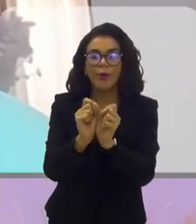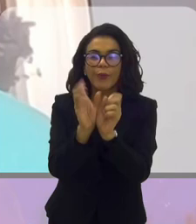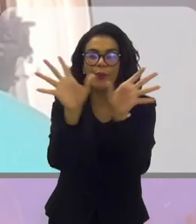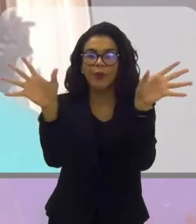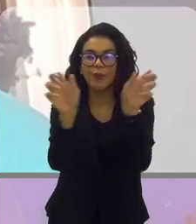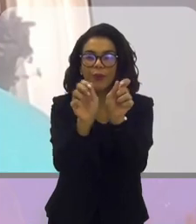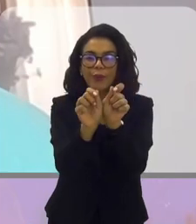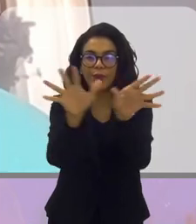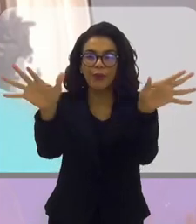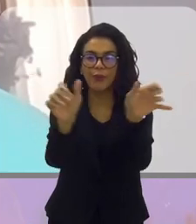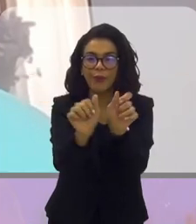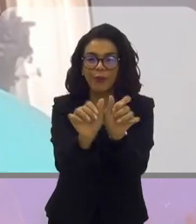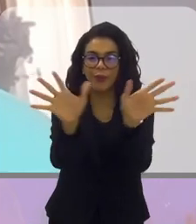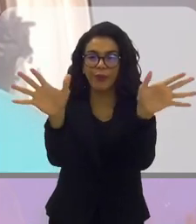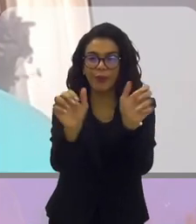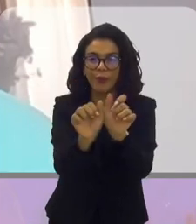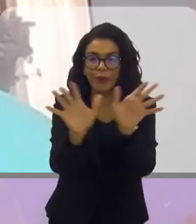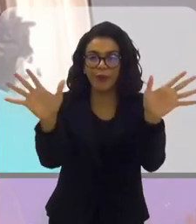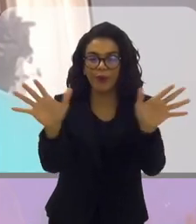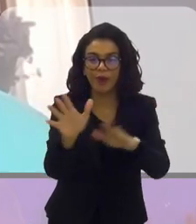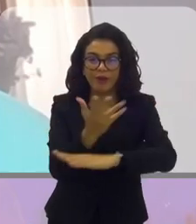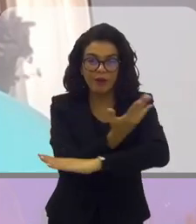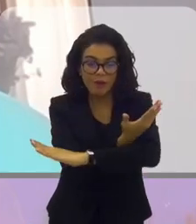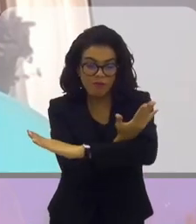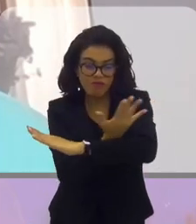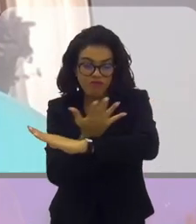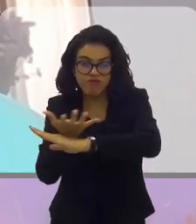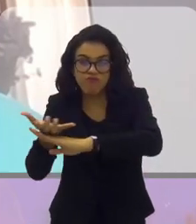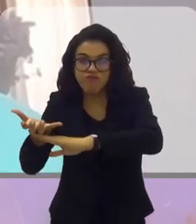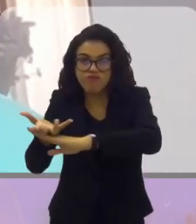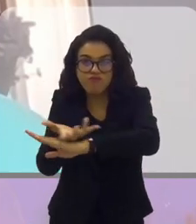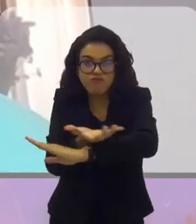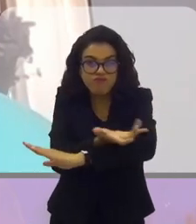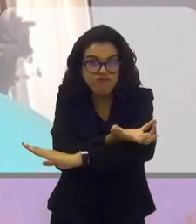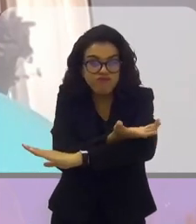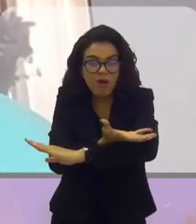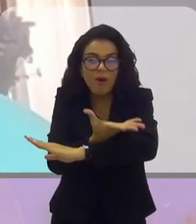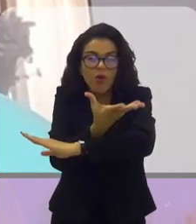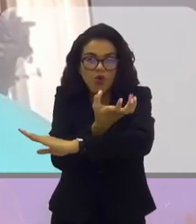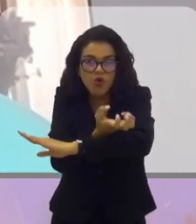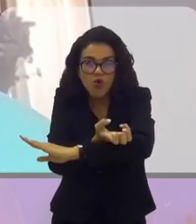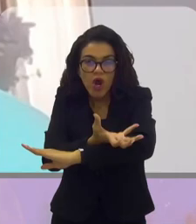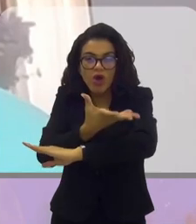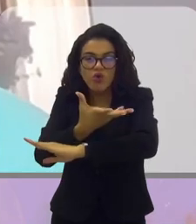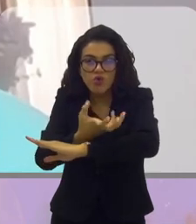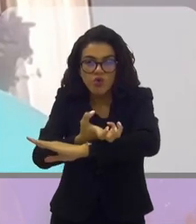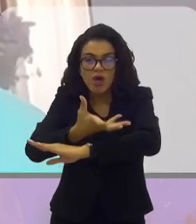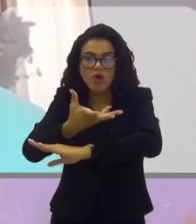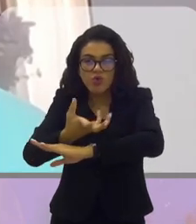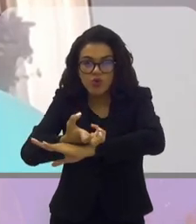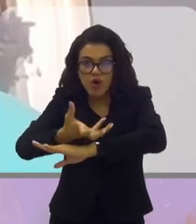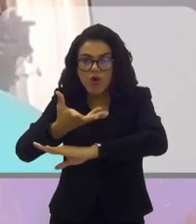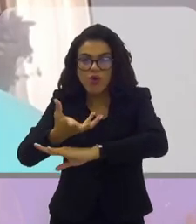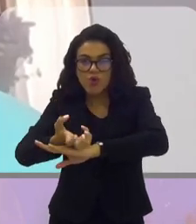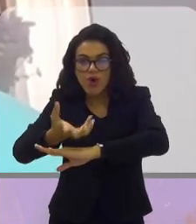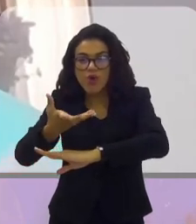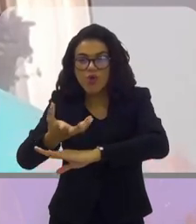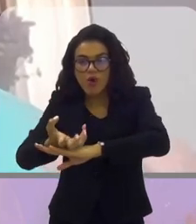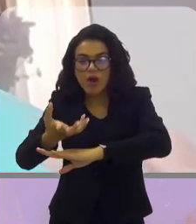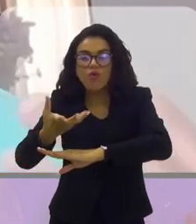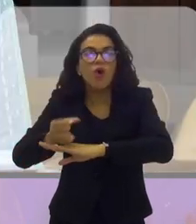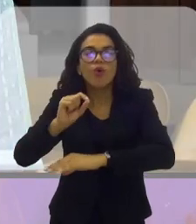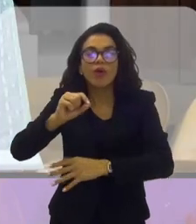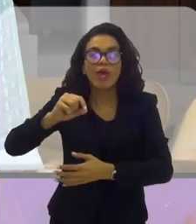drenos e uma camada sob os drenos de solo bastante arenoso, para facilitar tanto a fixação das